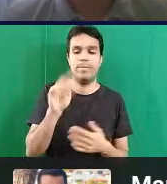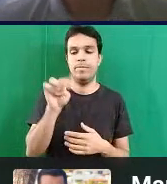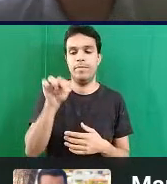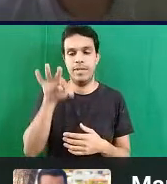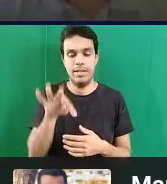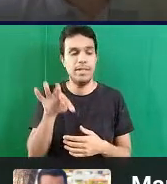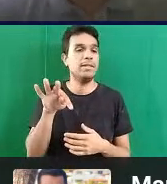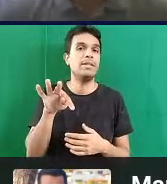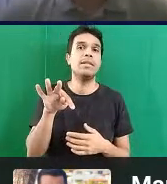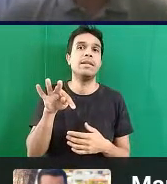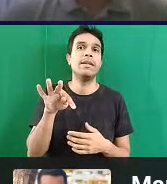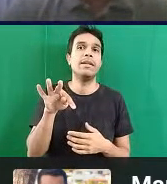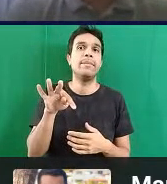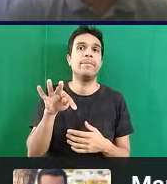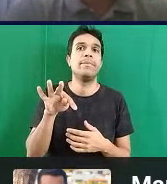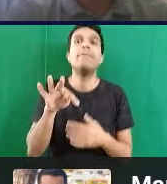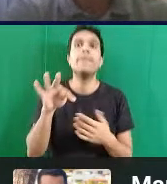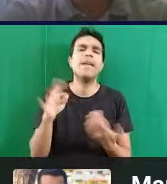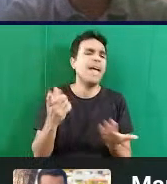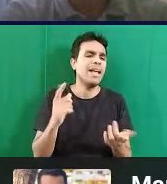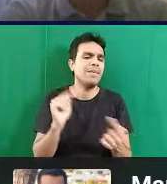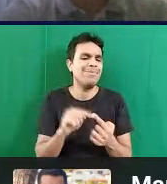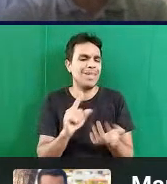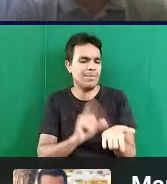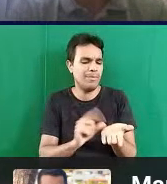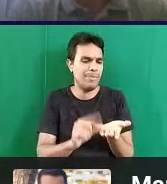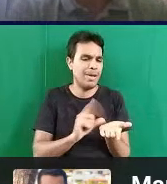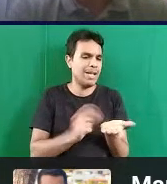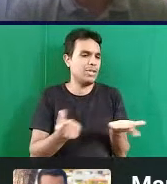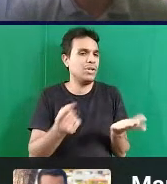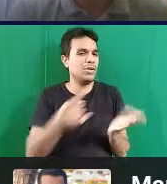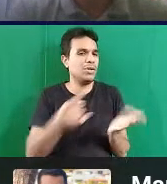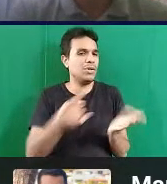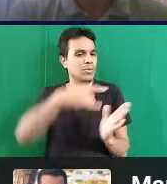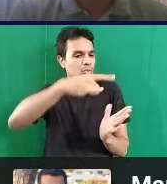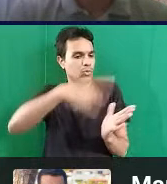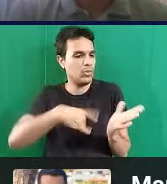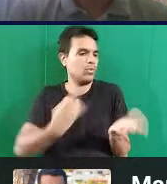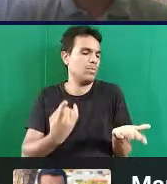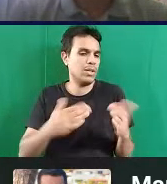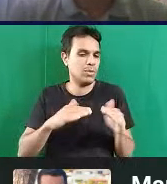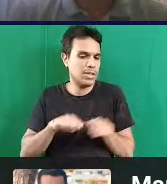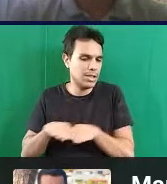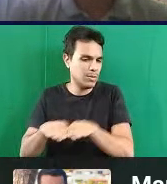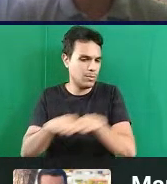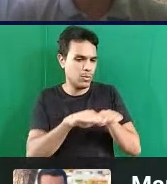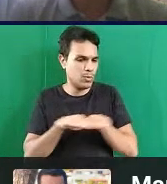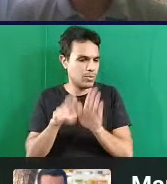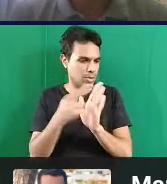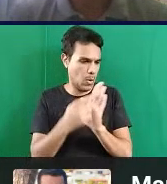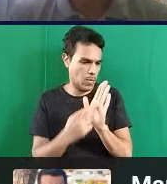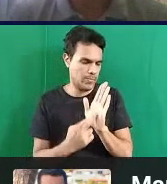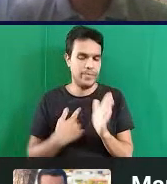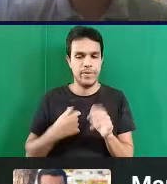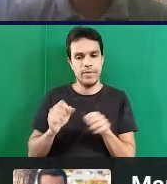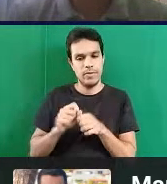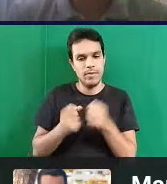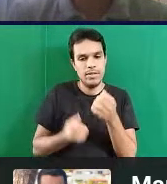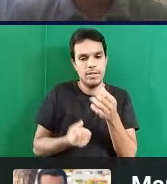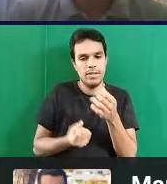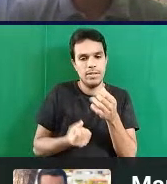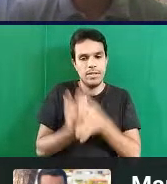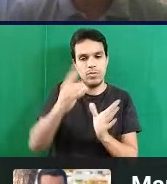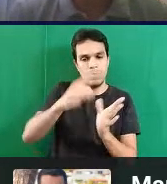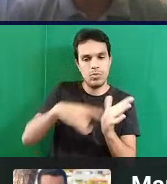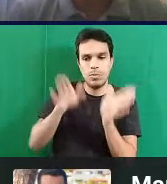é para artigos, para documentos, assim, no caso padrão, quando eu estou fazendo um documento voltado para uma pessoa